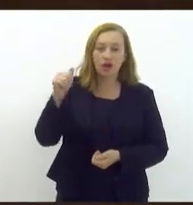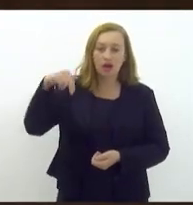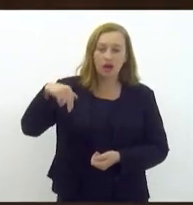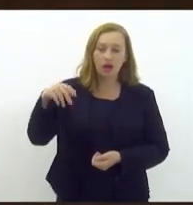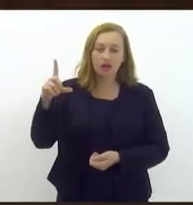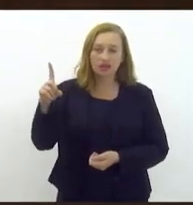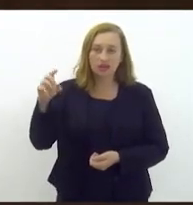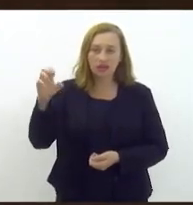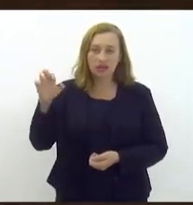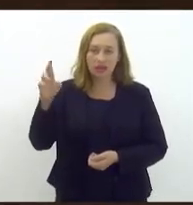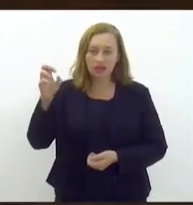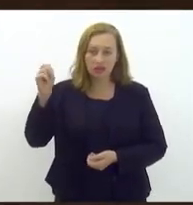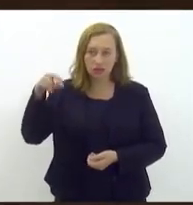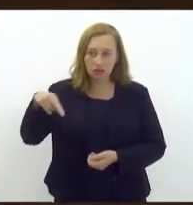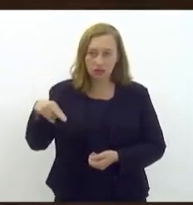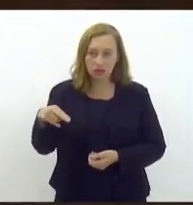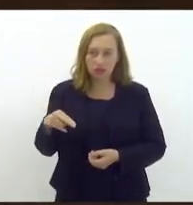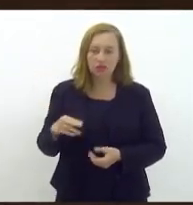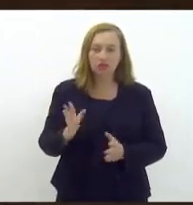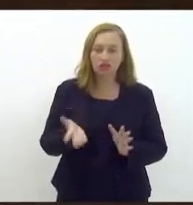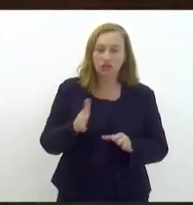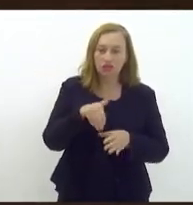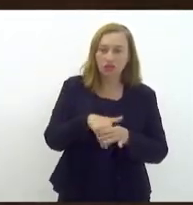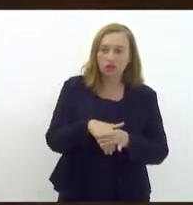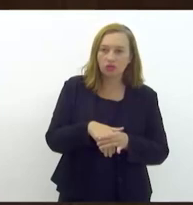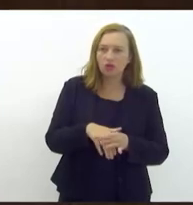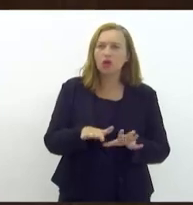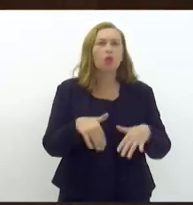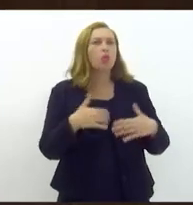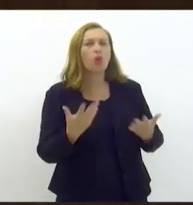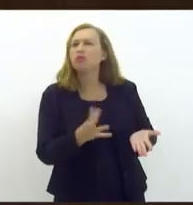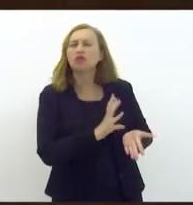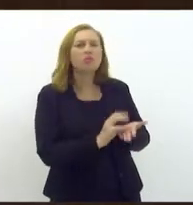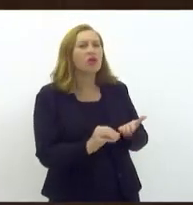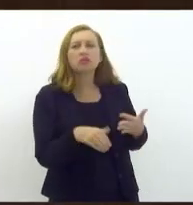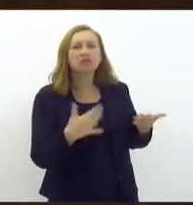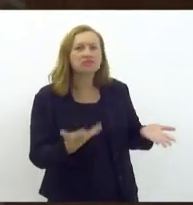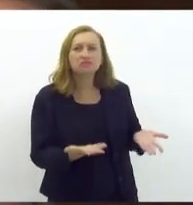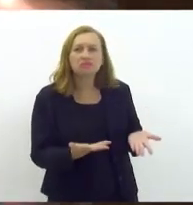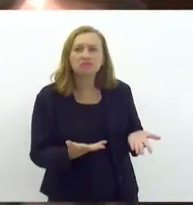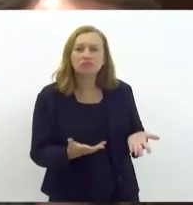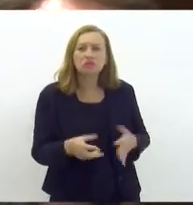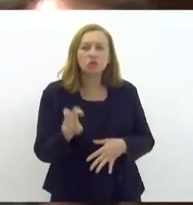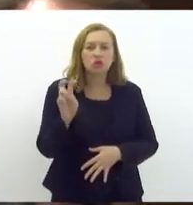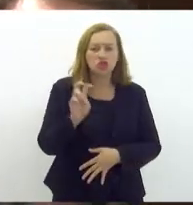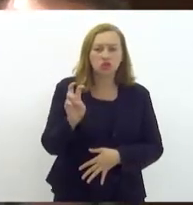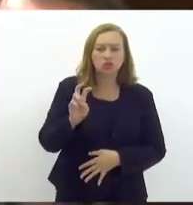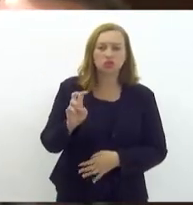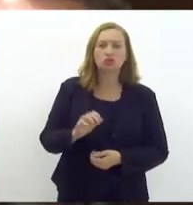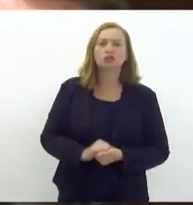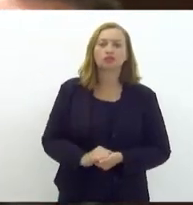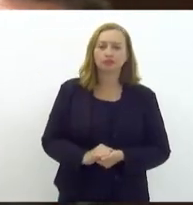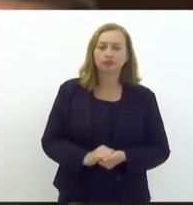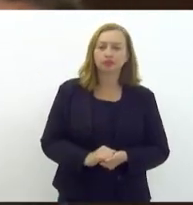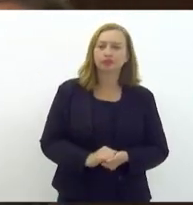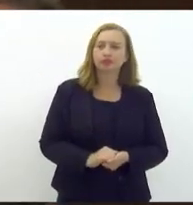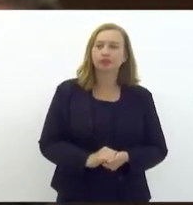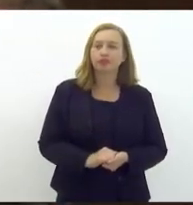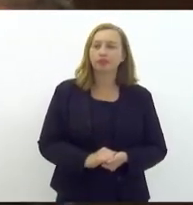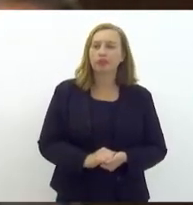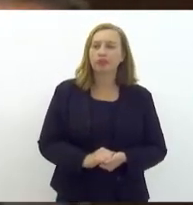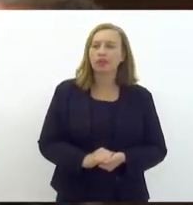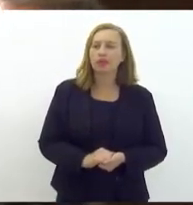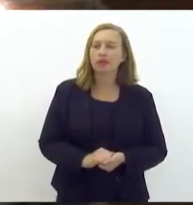que a gente acabou de votar ele era qual da pauta mesmo? Era o quinto. O quinto da pauta.